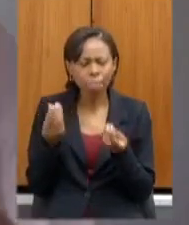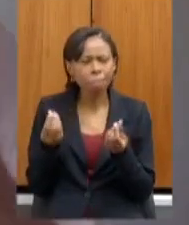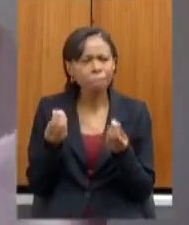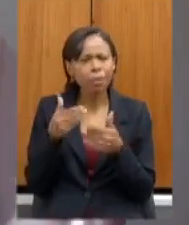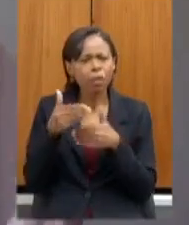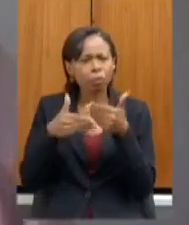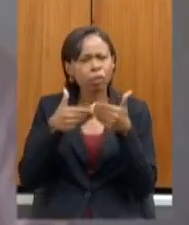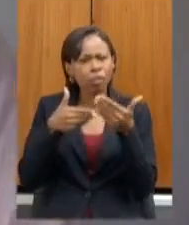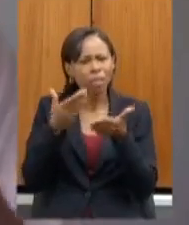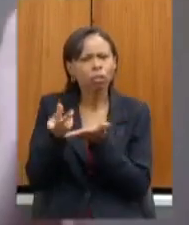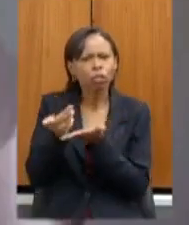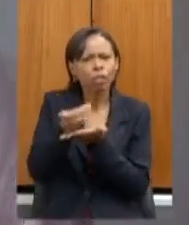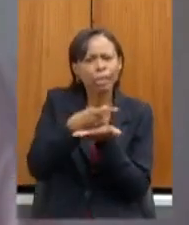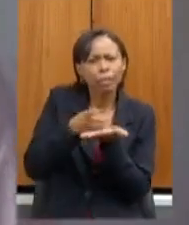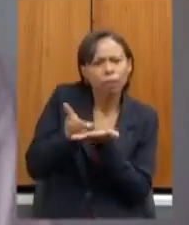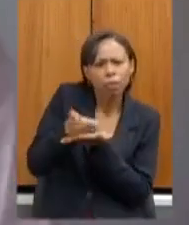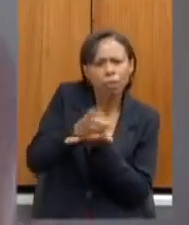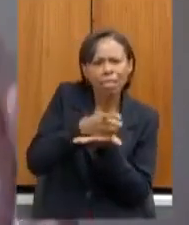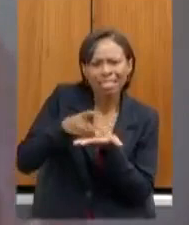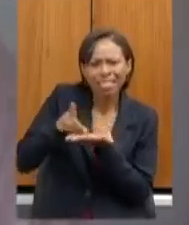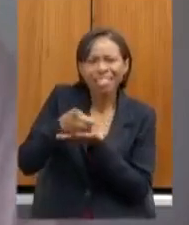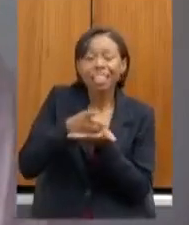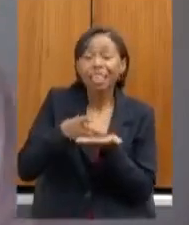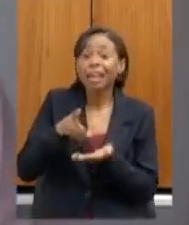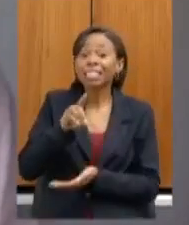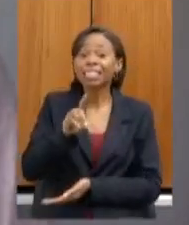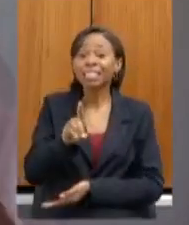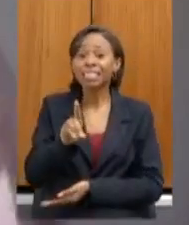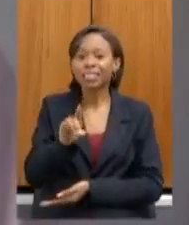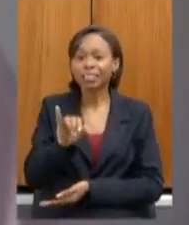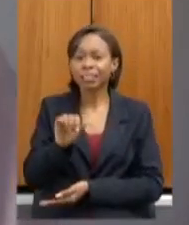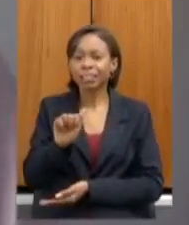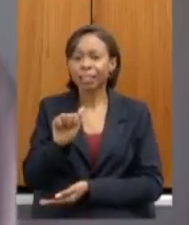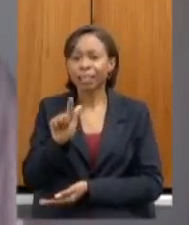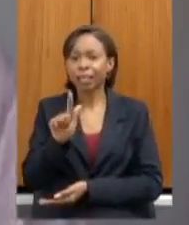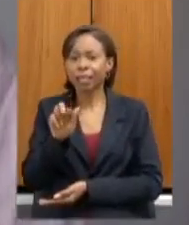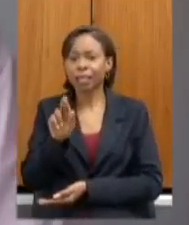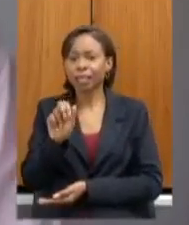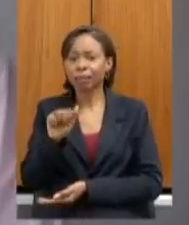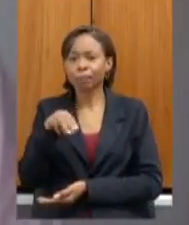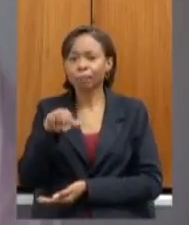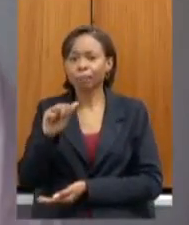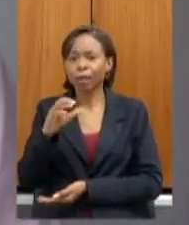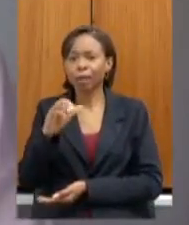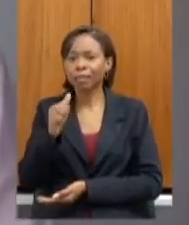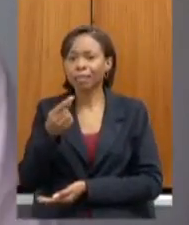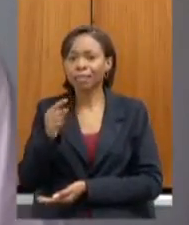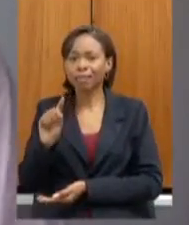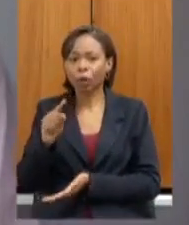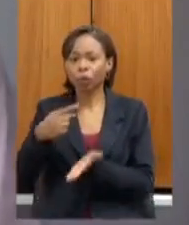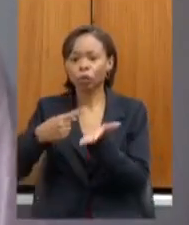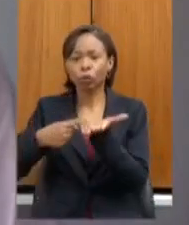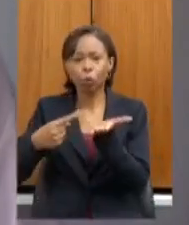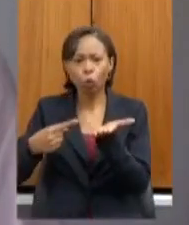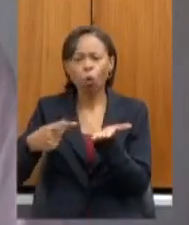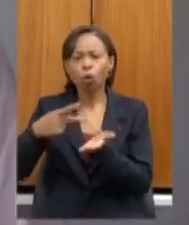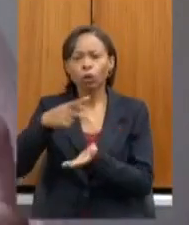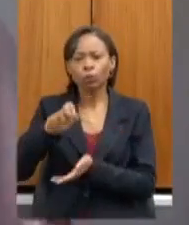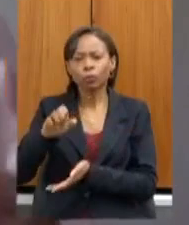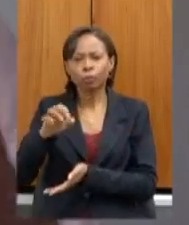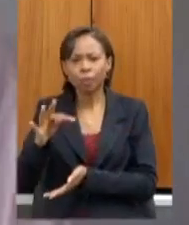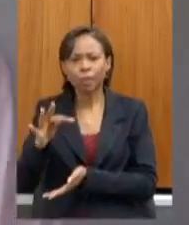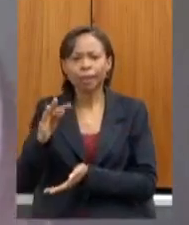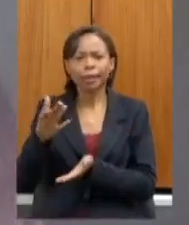design da construção diagramação lembrei da palavra dos próprios pets para facilitar o processo de